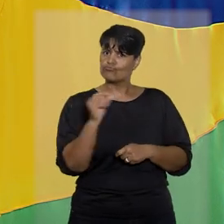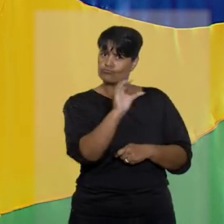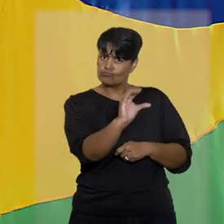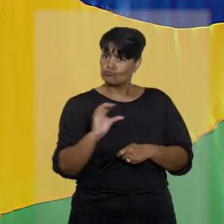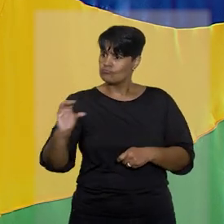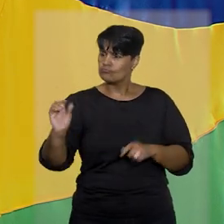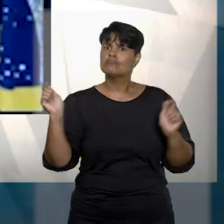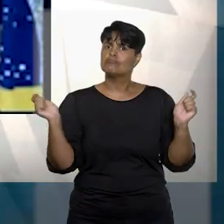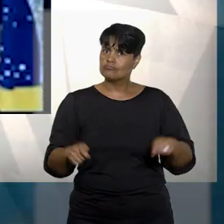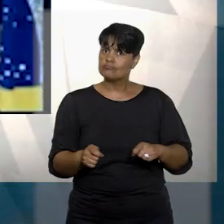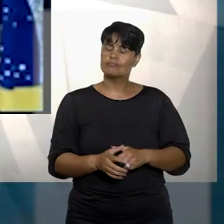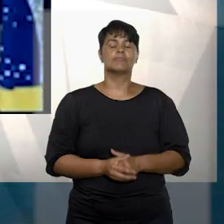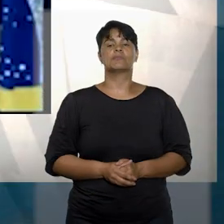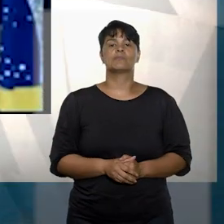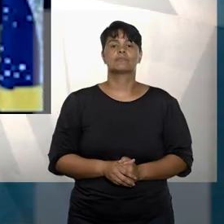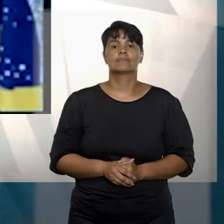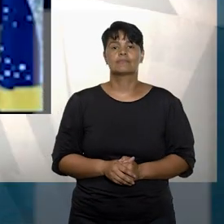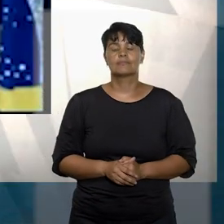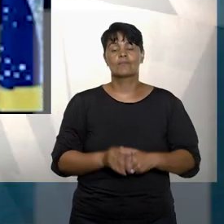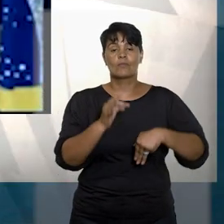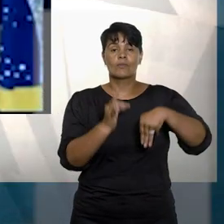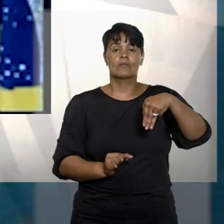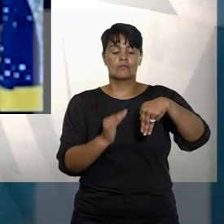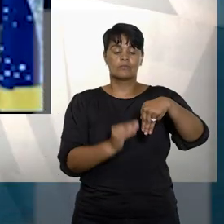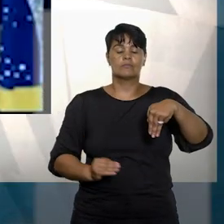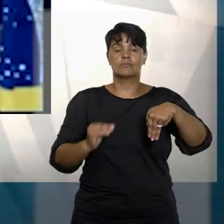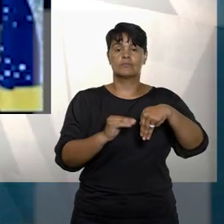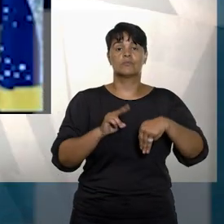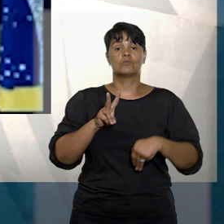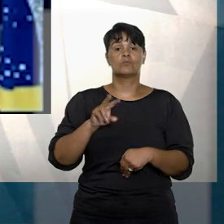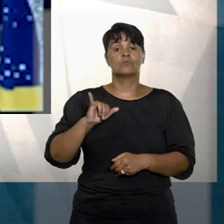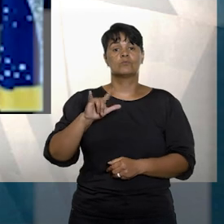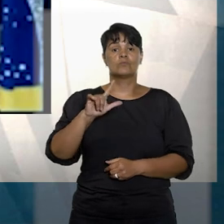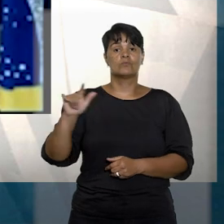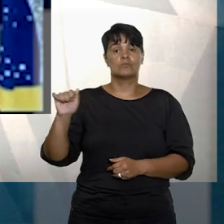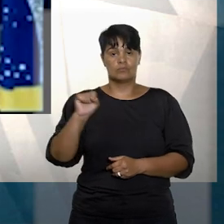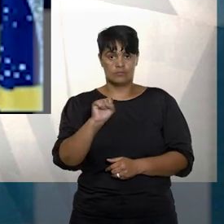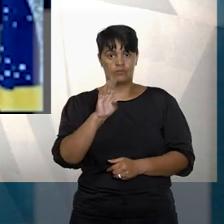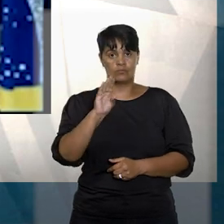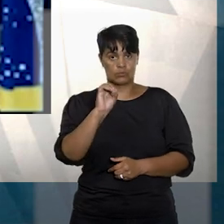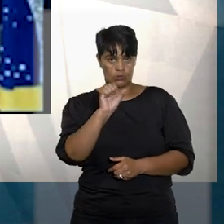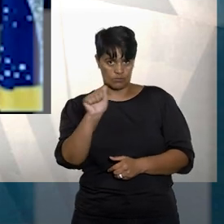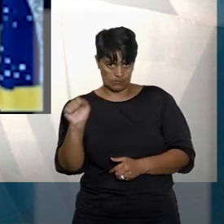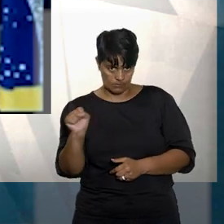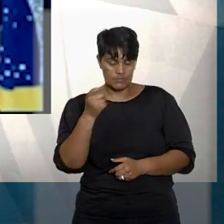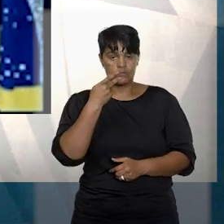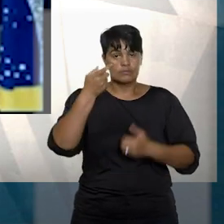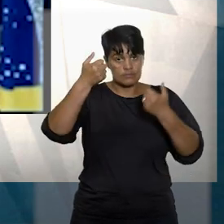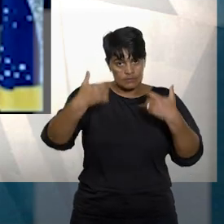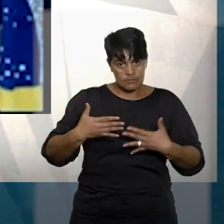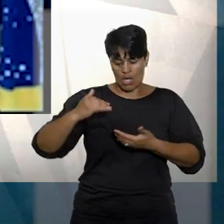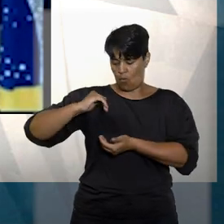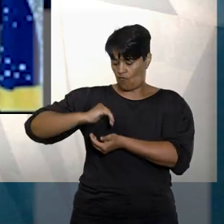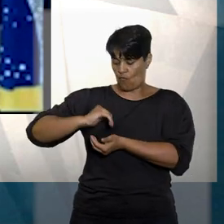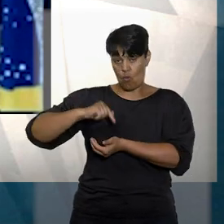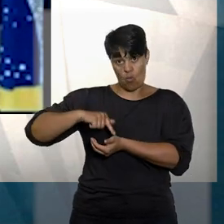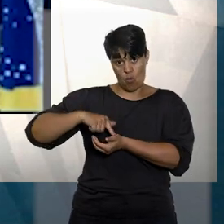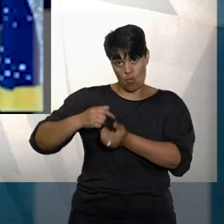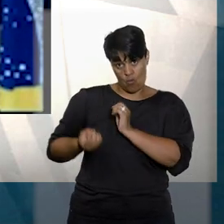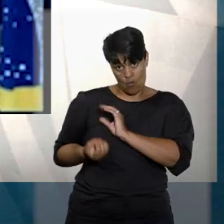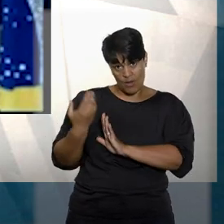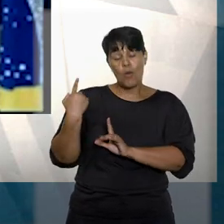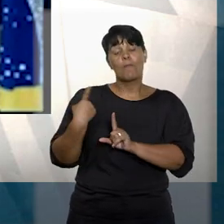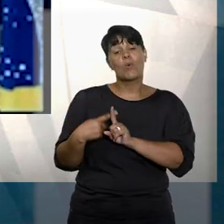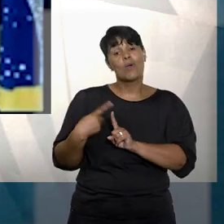tomador do empréstimo. O relator, ministro Ricardo Vilas Boscueva, lembrou que o fundo foi criado como um facilitador para que micro,